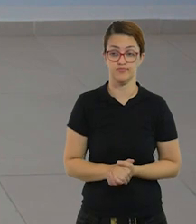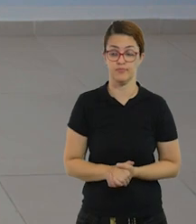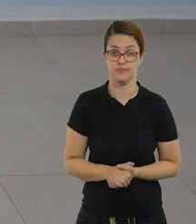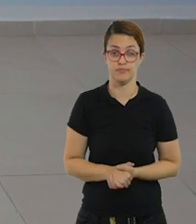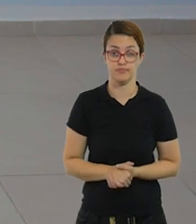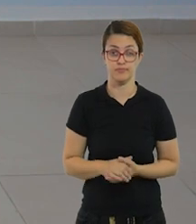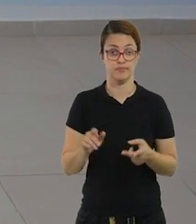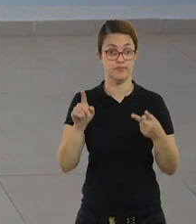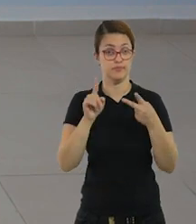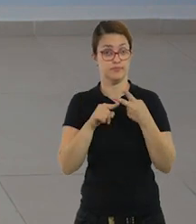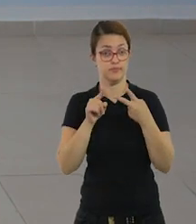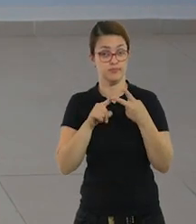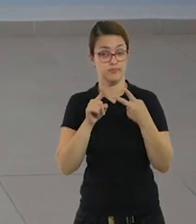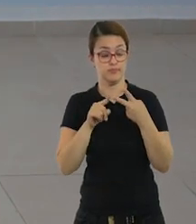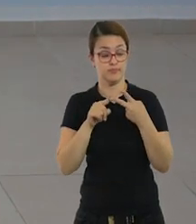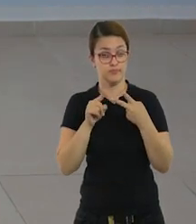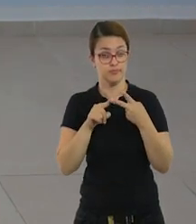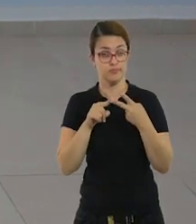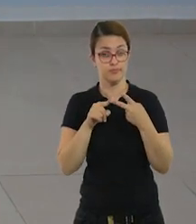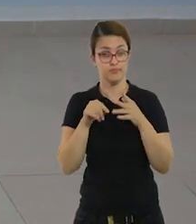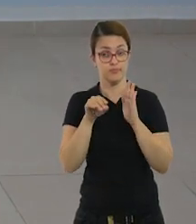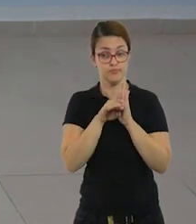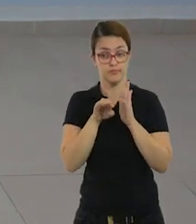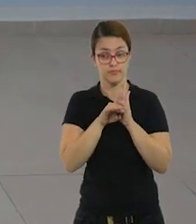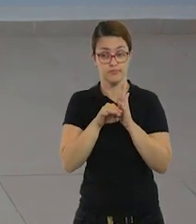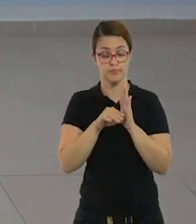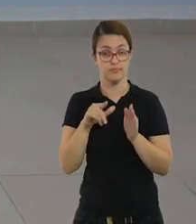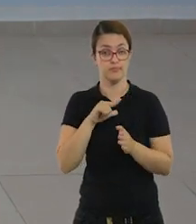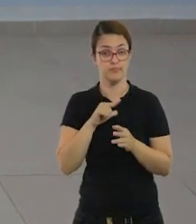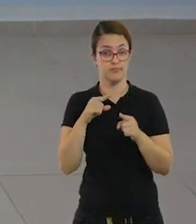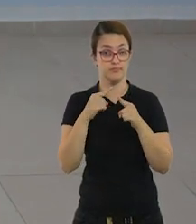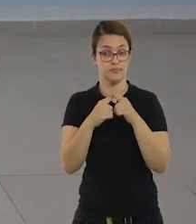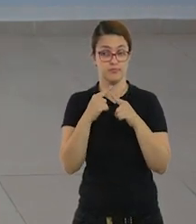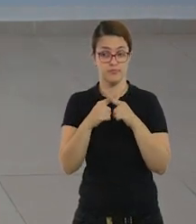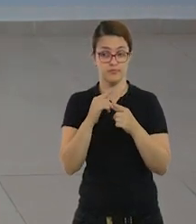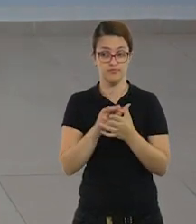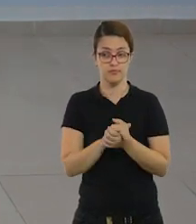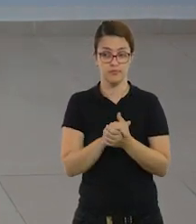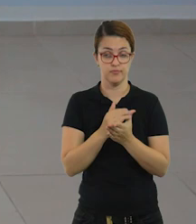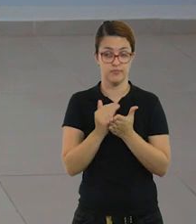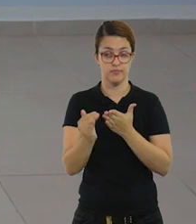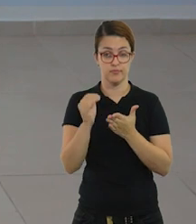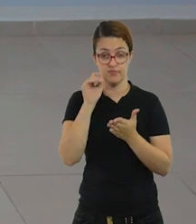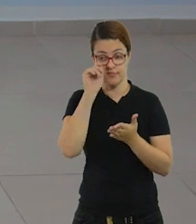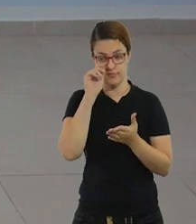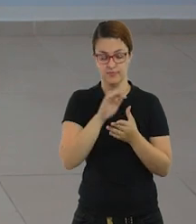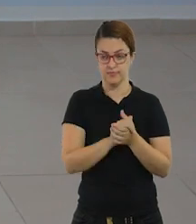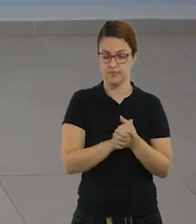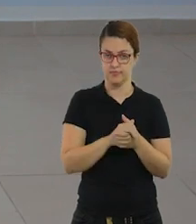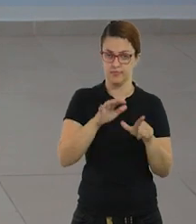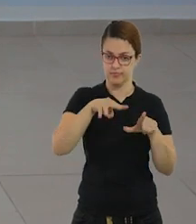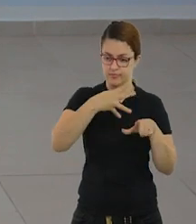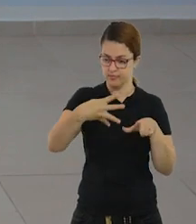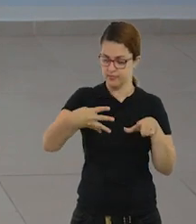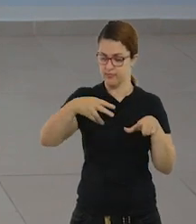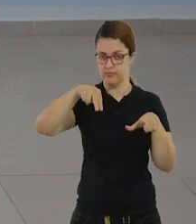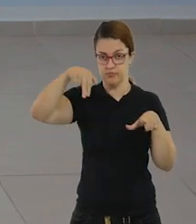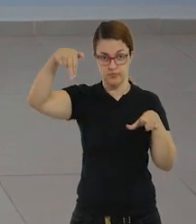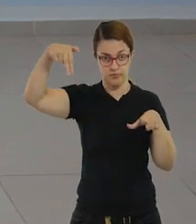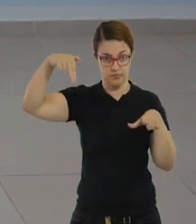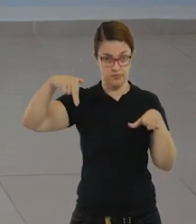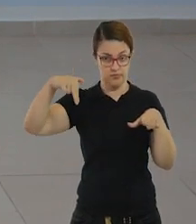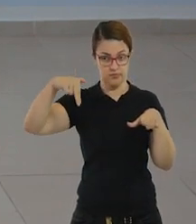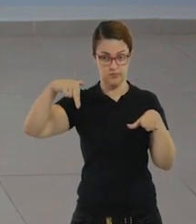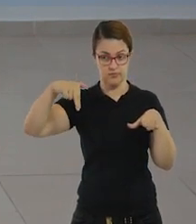Agora a gente vai para a segunda etapa. Segunda etapa, nós temos uma pequena modificação, tá? Você vai iniciar ela fora do